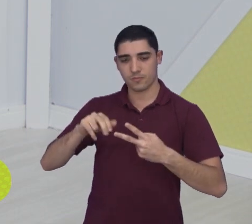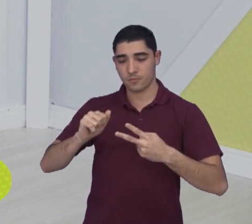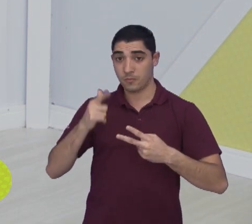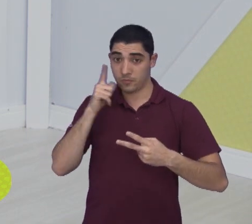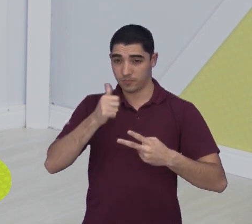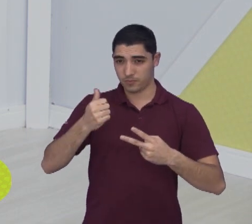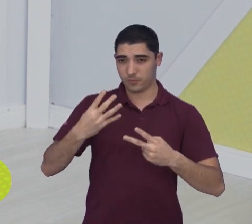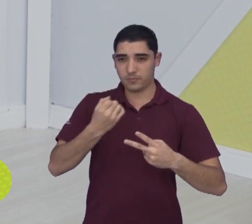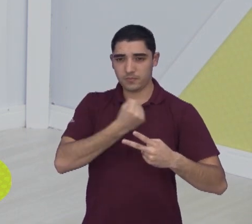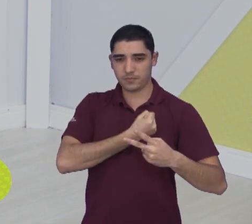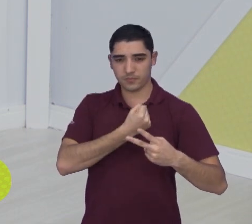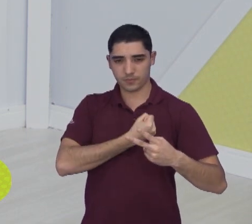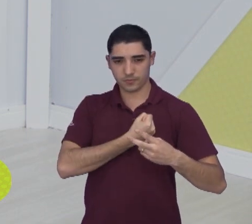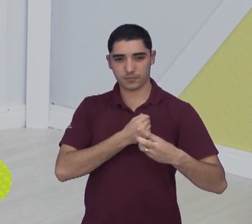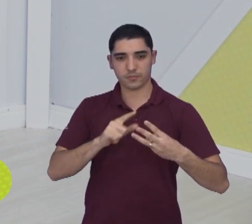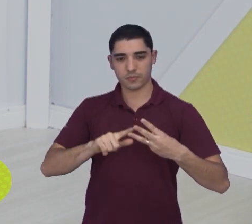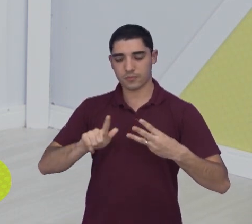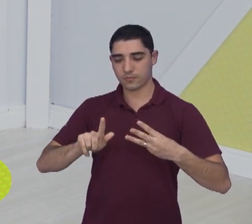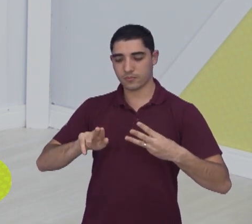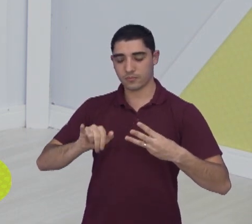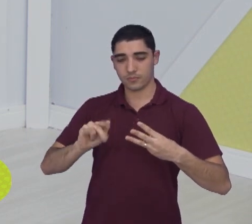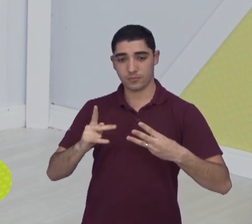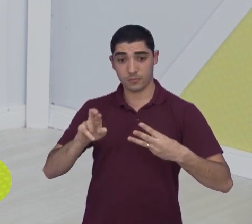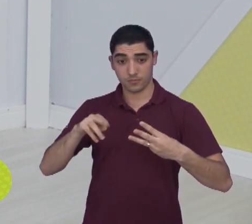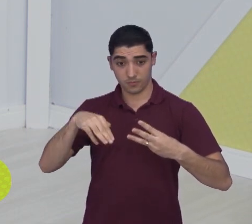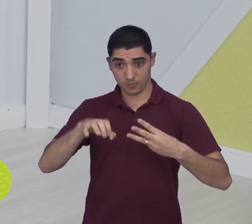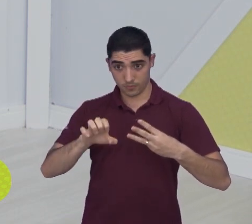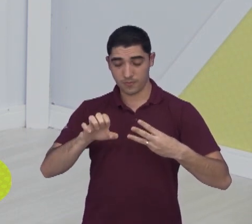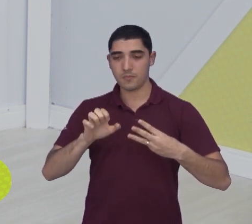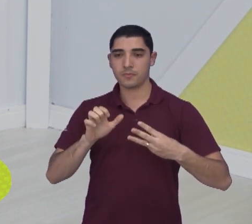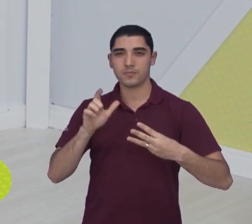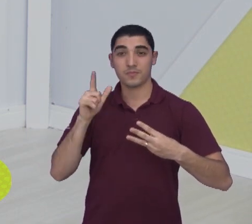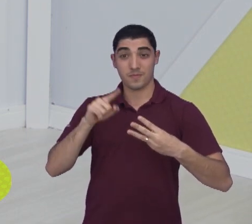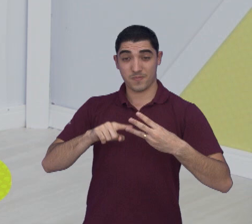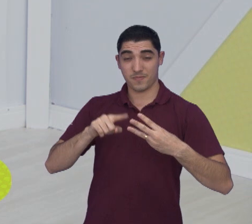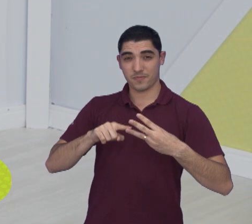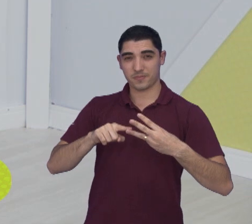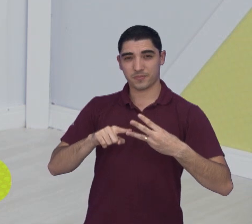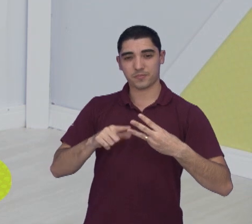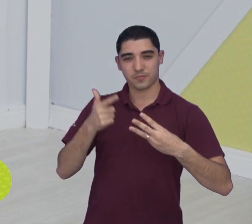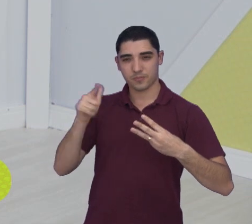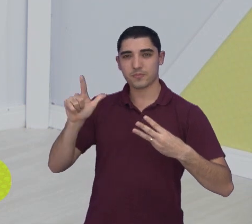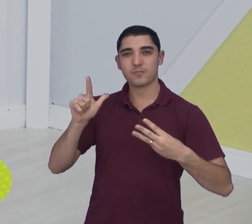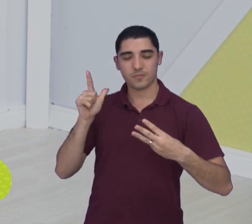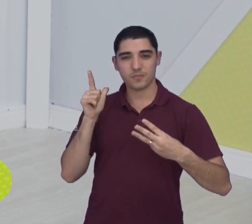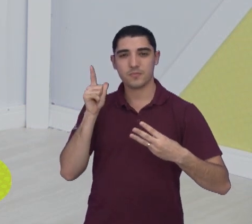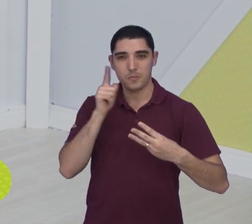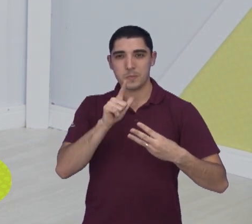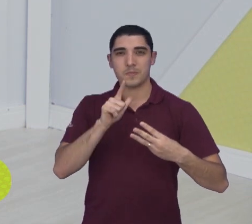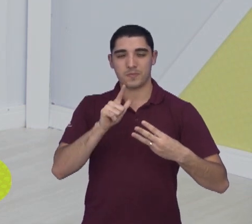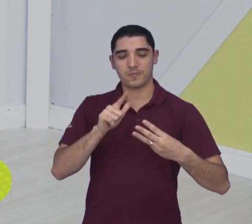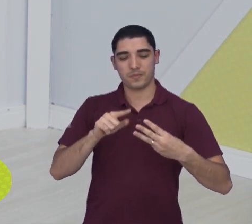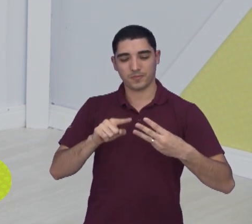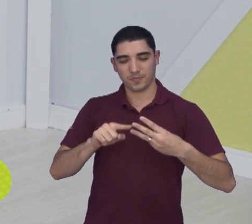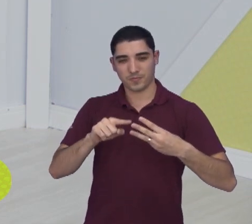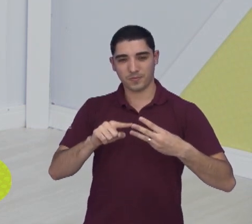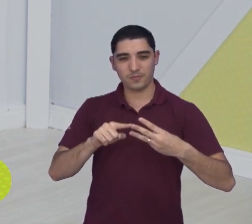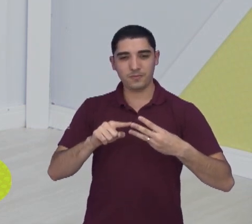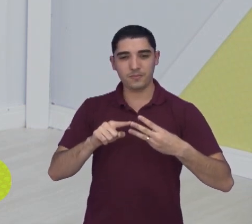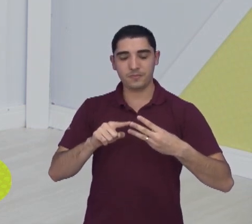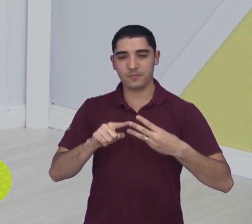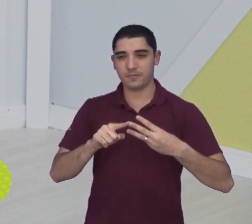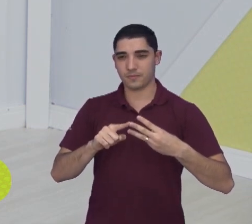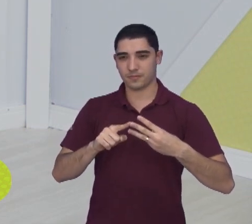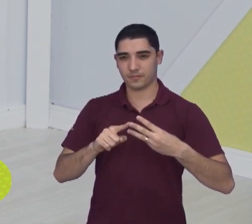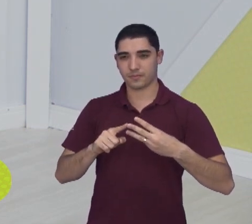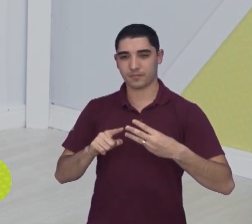Brunão aqui, e nove rebotes, e o Guilherme Abreu, que também não é o nosso produtor aqui da TV Câmara, vocês jogaram ontem lá, Brunão e Guilherme Abreu, jogaram ontem no time